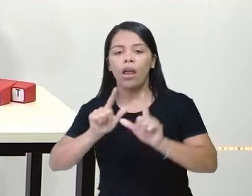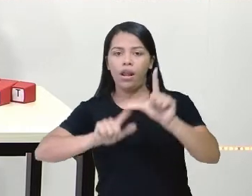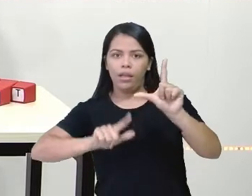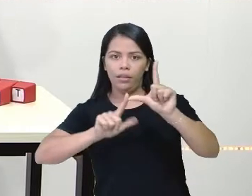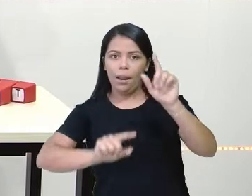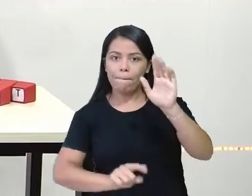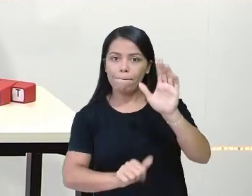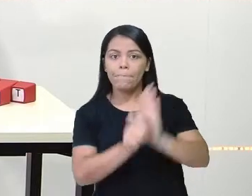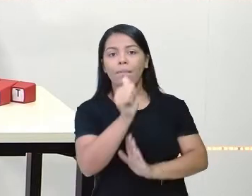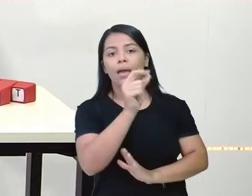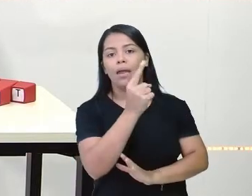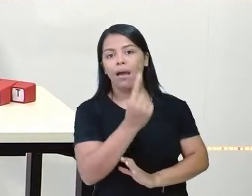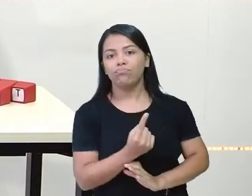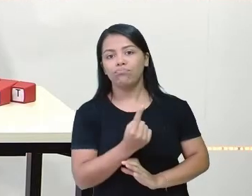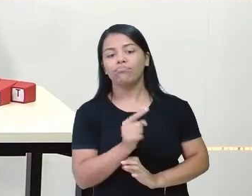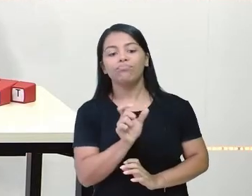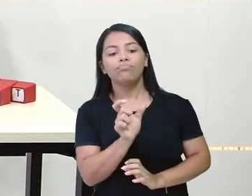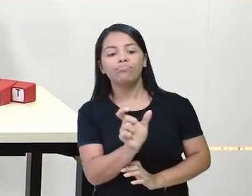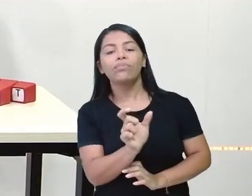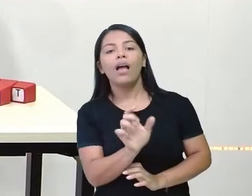sílaba. Gá.